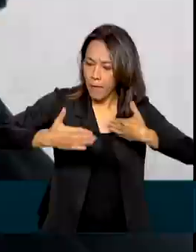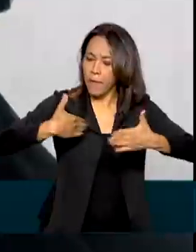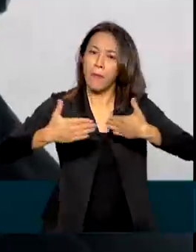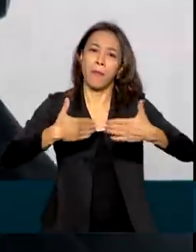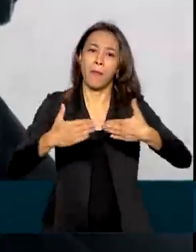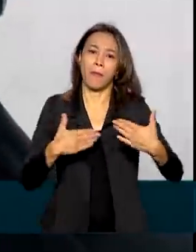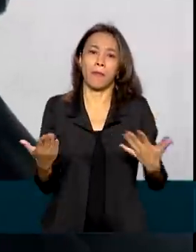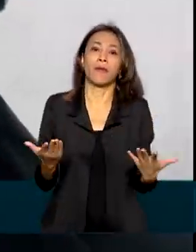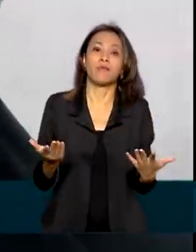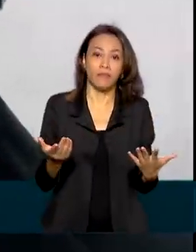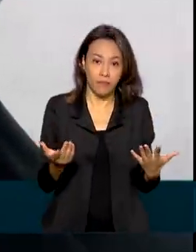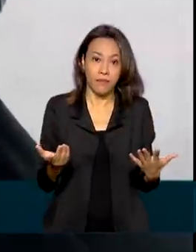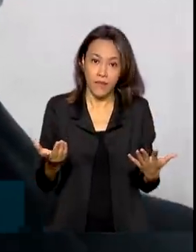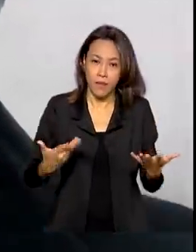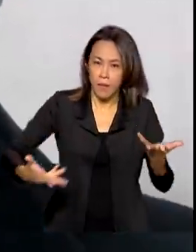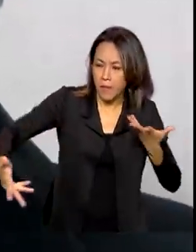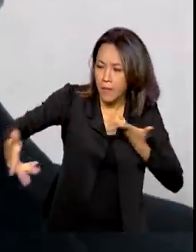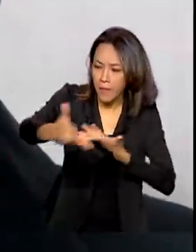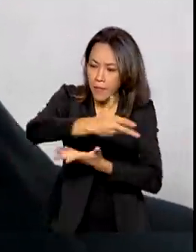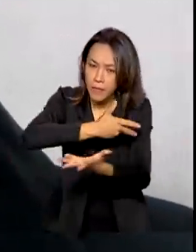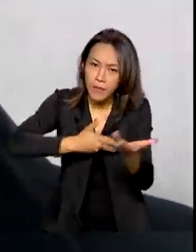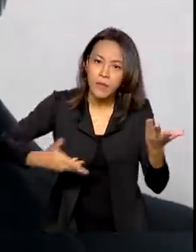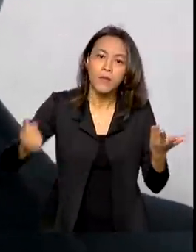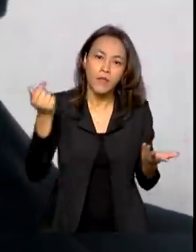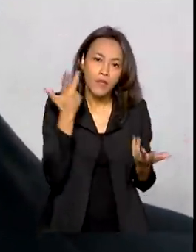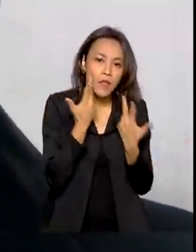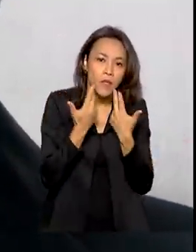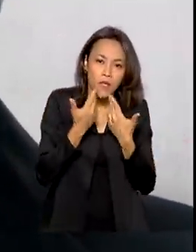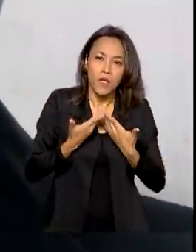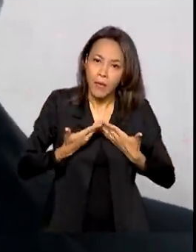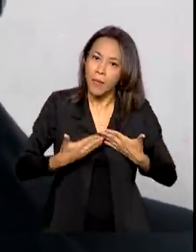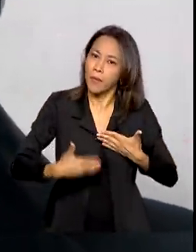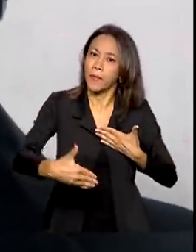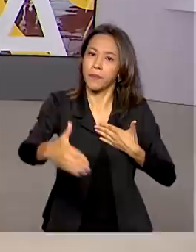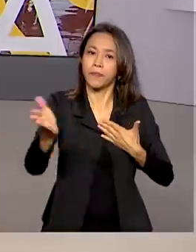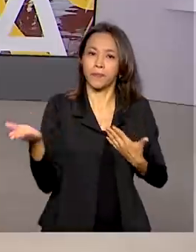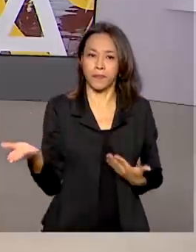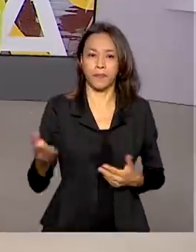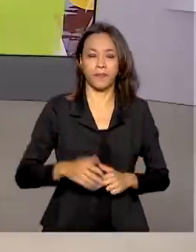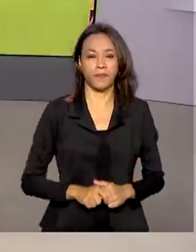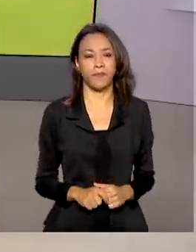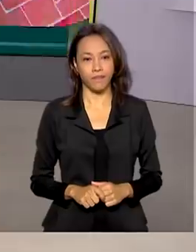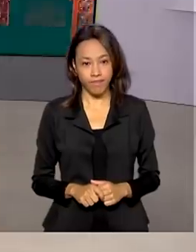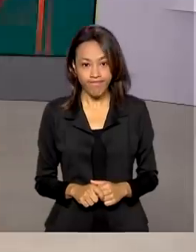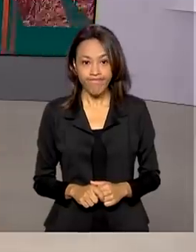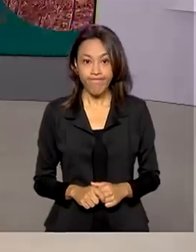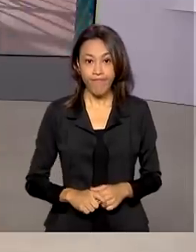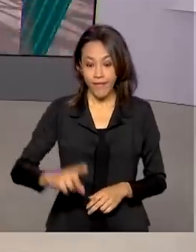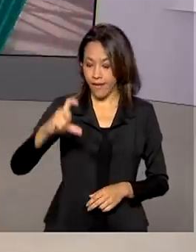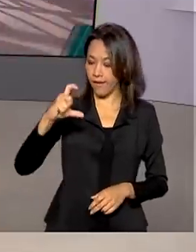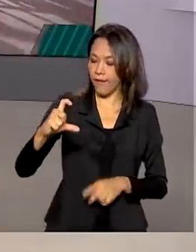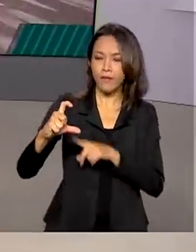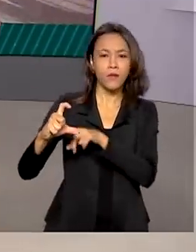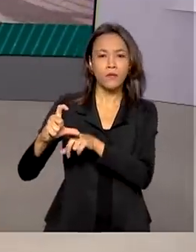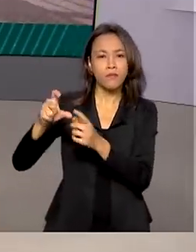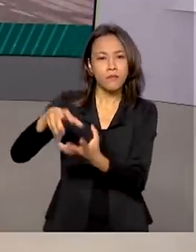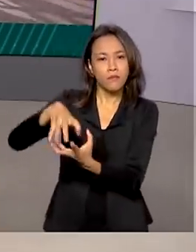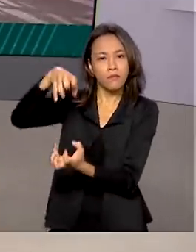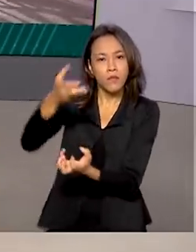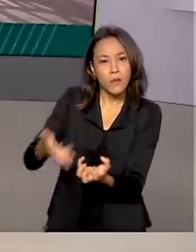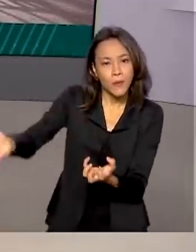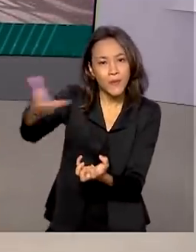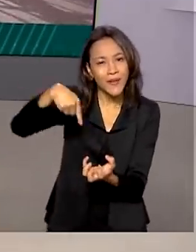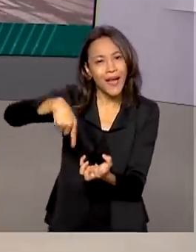retornem para a sua atividade econômica normal. A carteira do idoso, um benefício